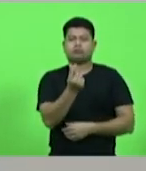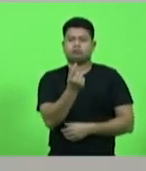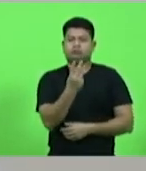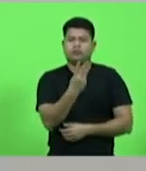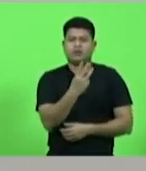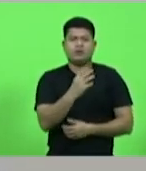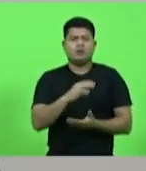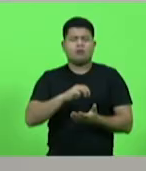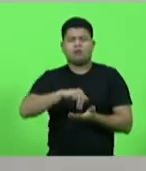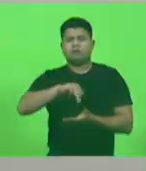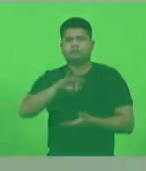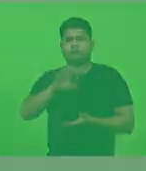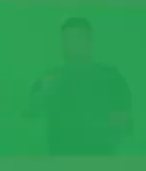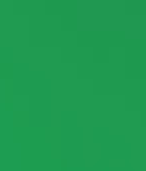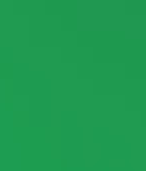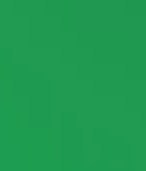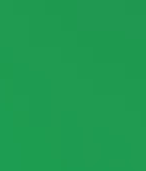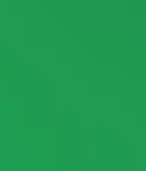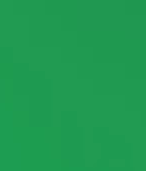estradas no nosso Estado